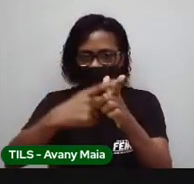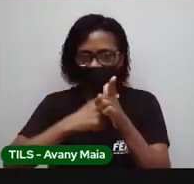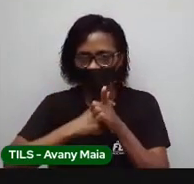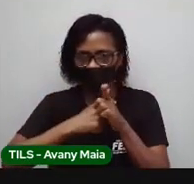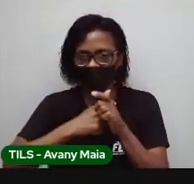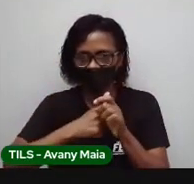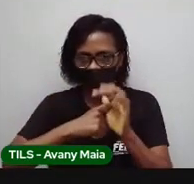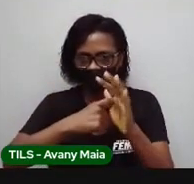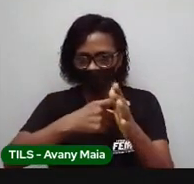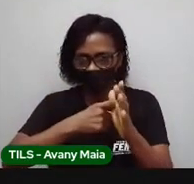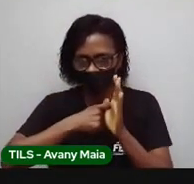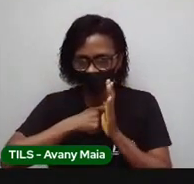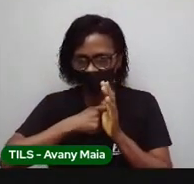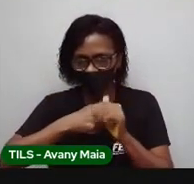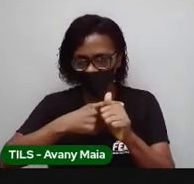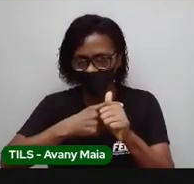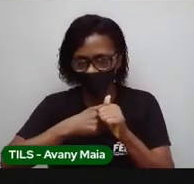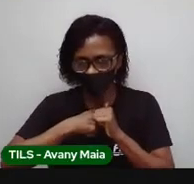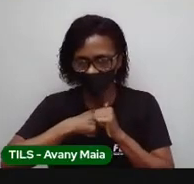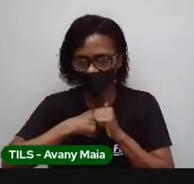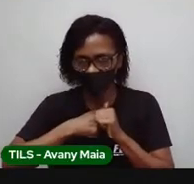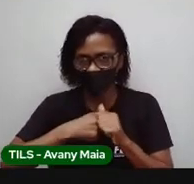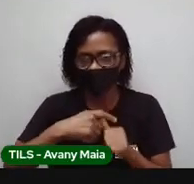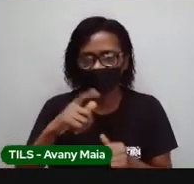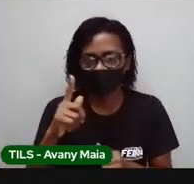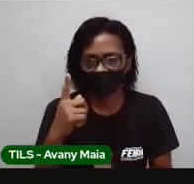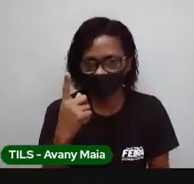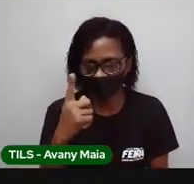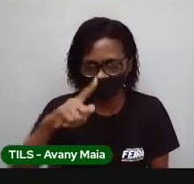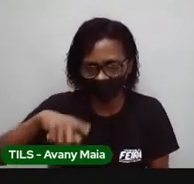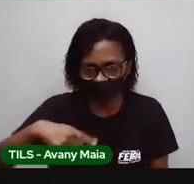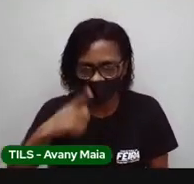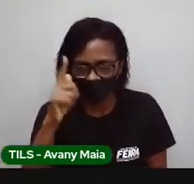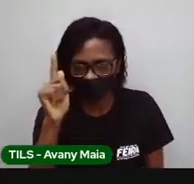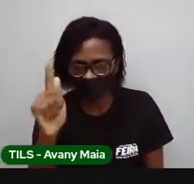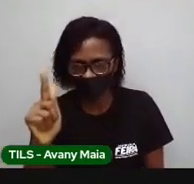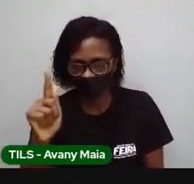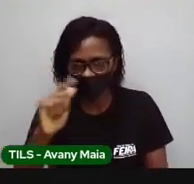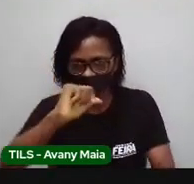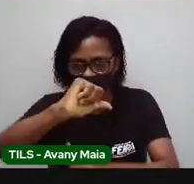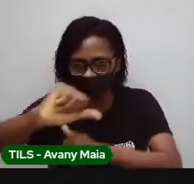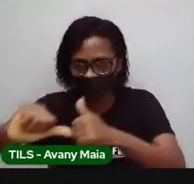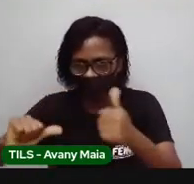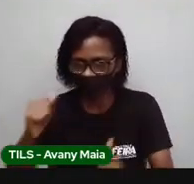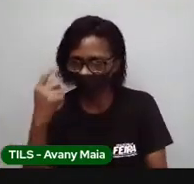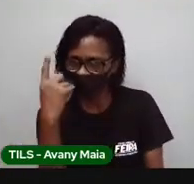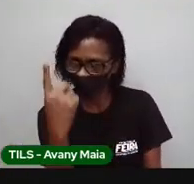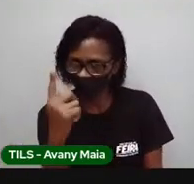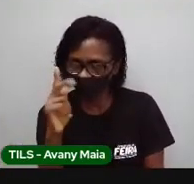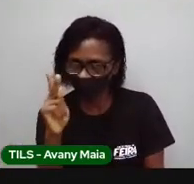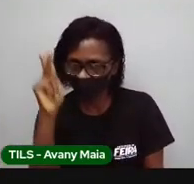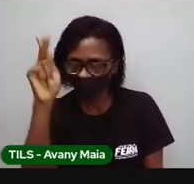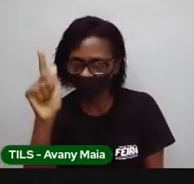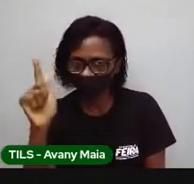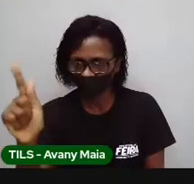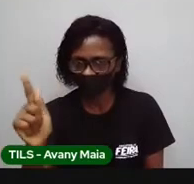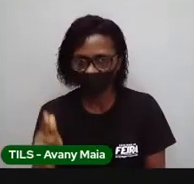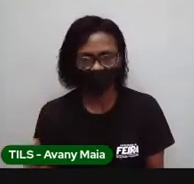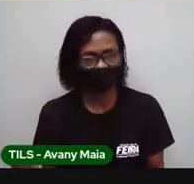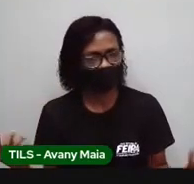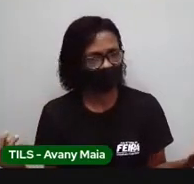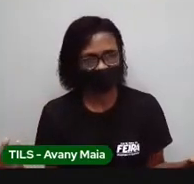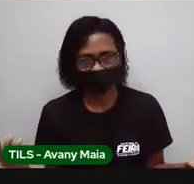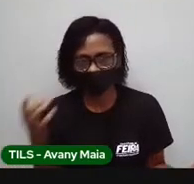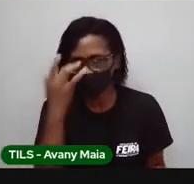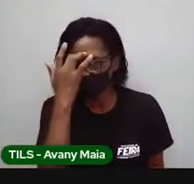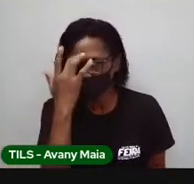quilograma. No segundo mil gramas, troquei por outro quilograma. No terceiro mil gramas, troquei por outro